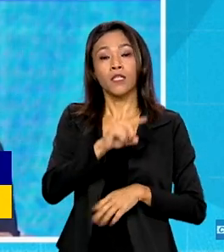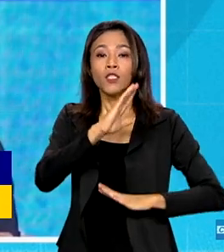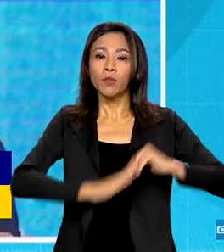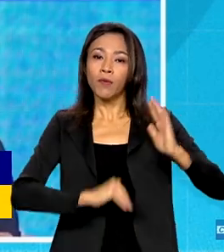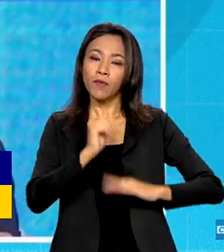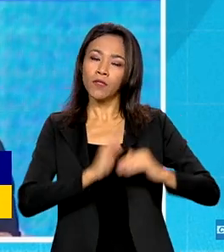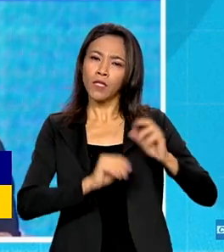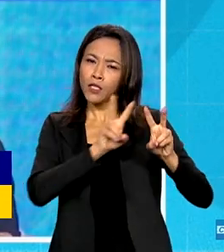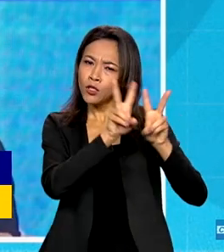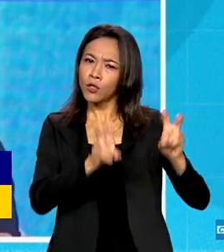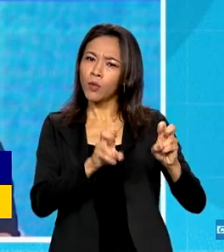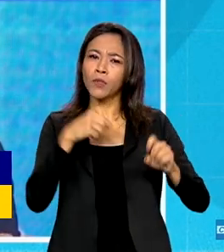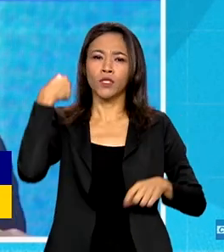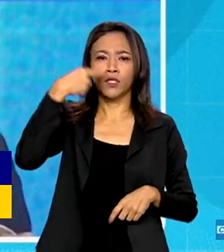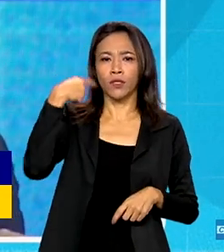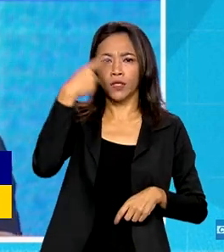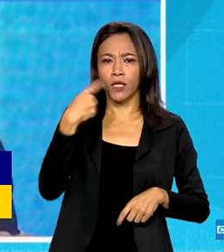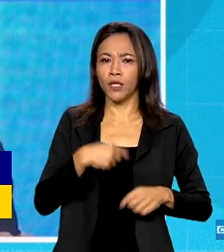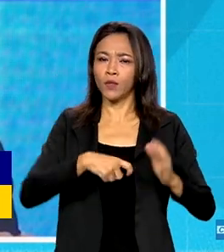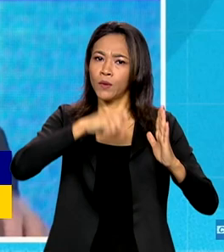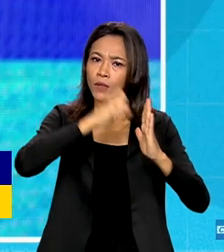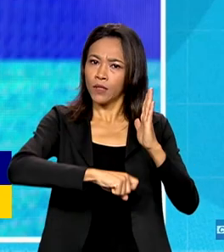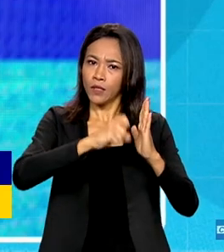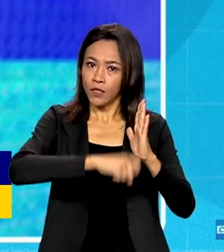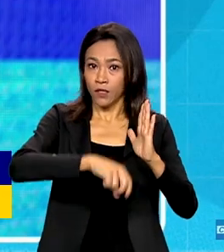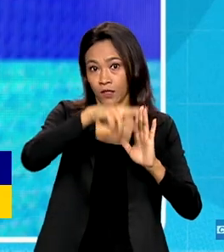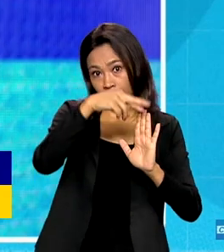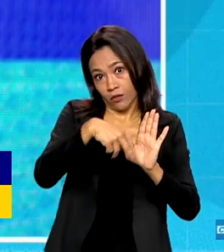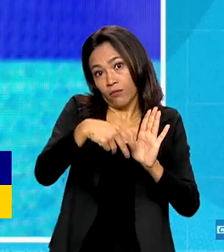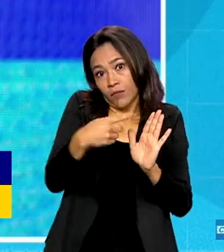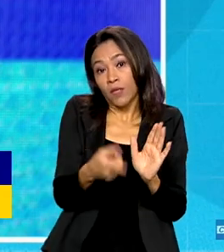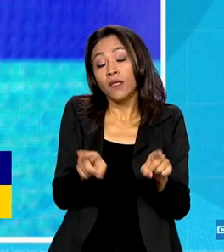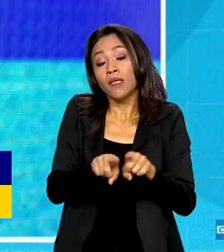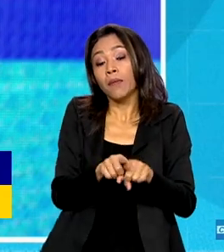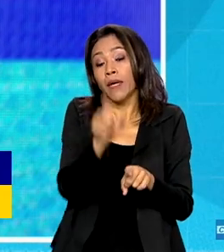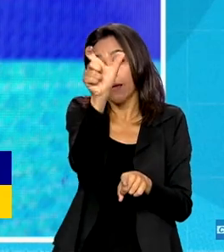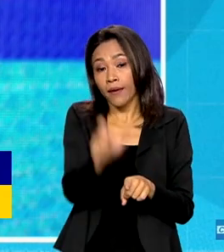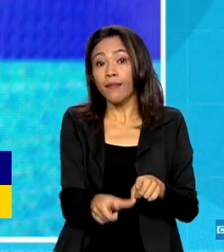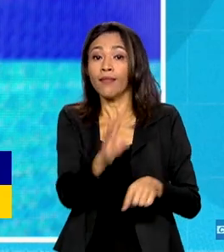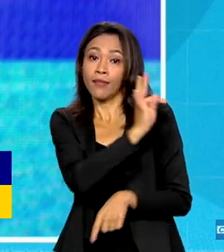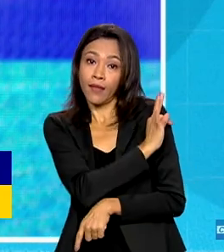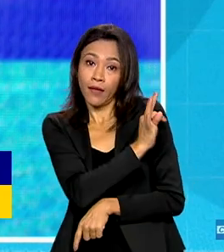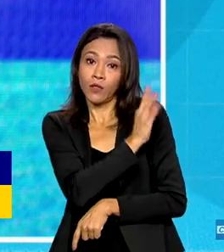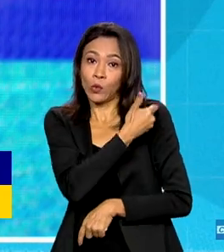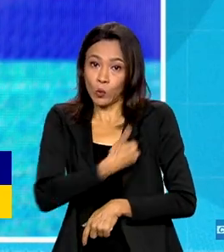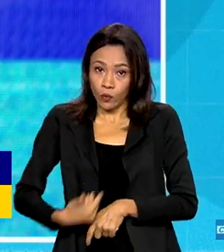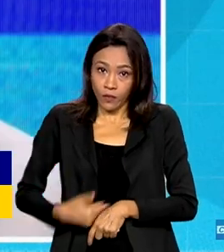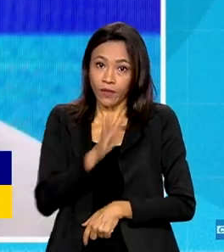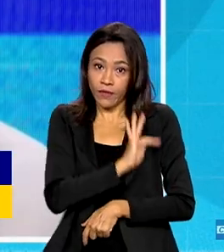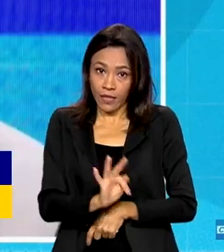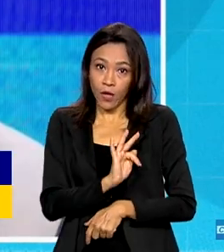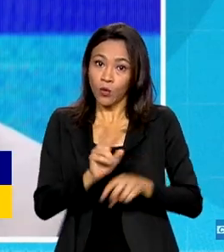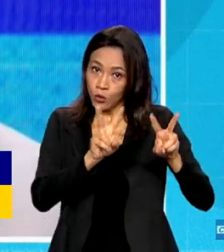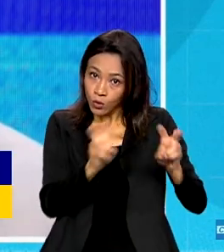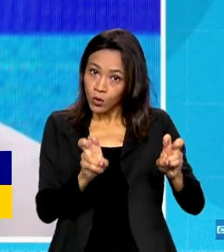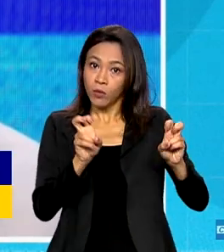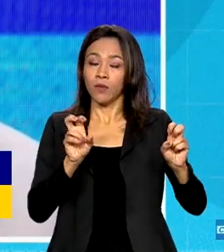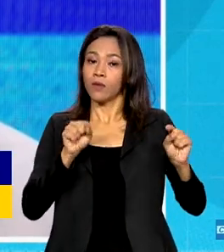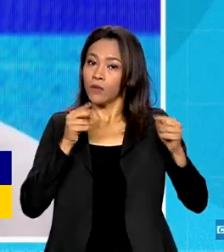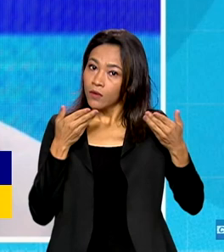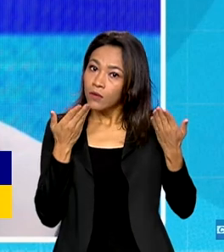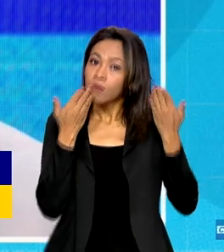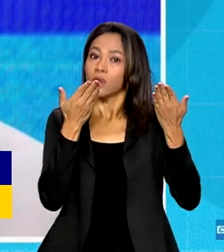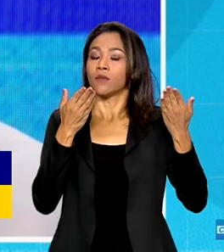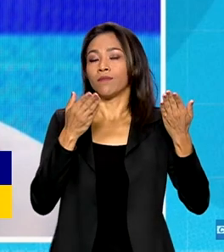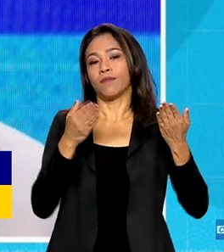em direito tributário e regulamentação fiscal, além de técnicos do governo federal ligados ao tema. De acordo com o presidente